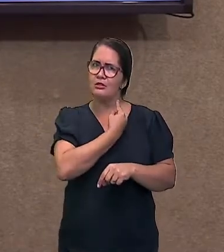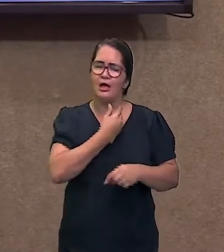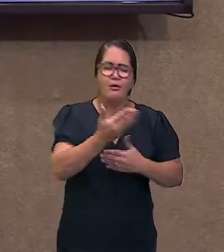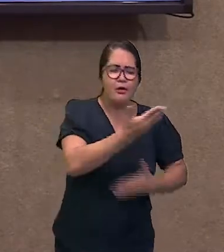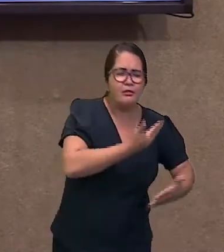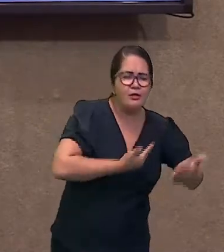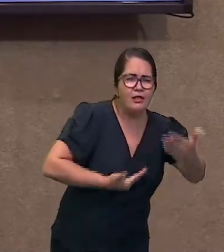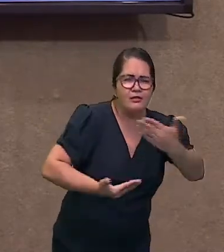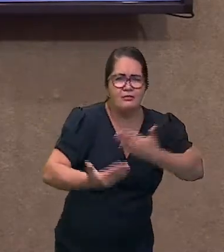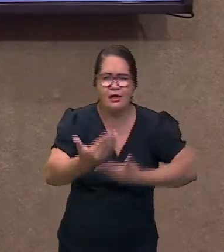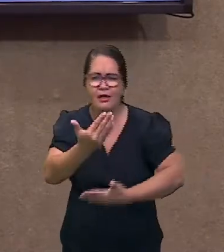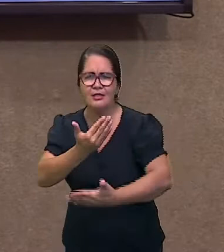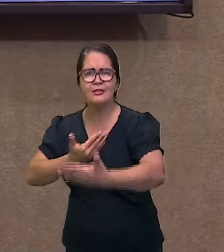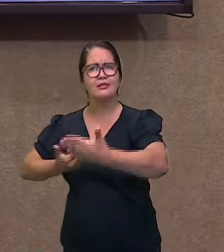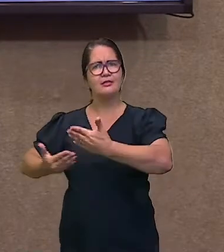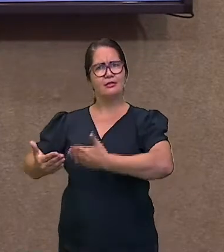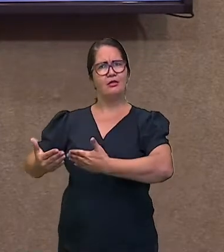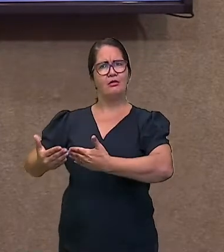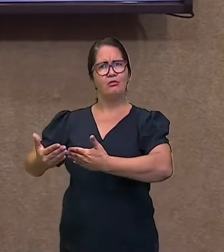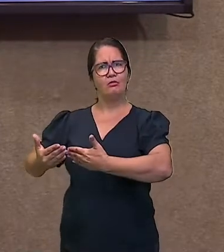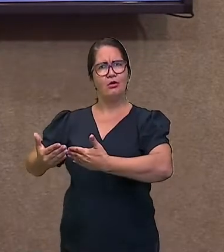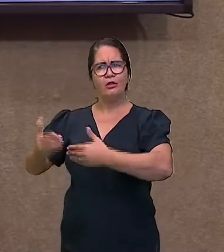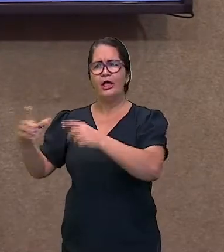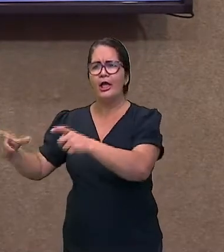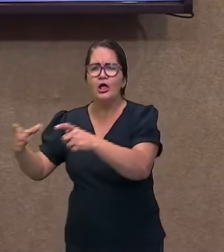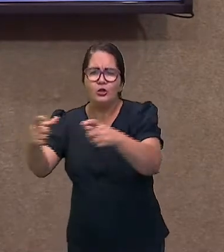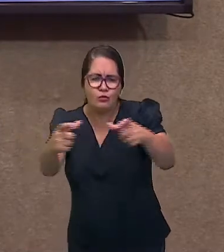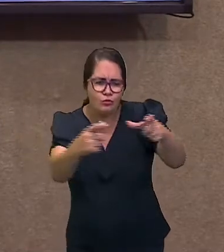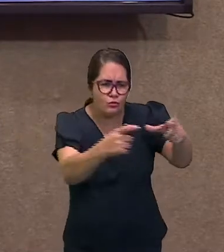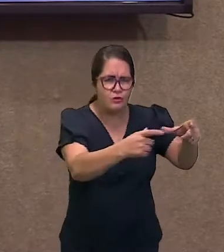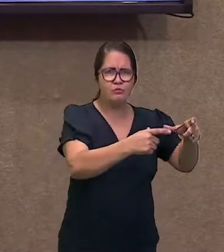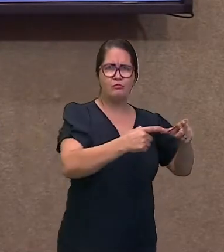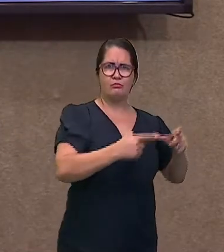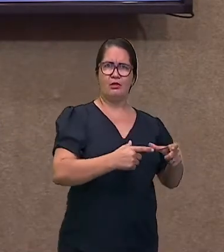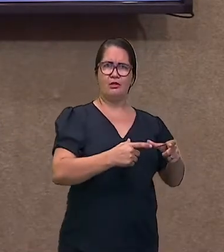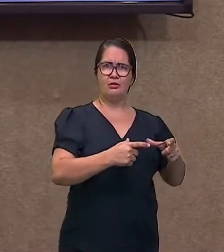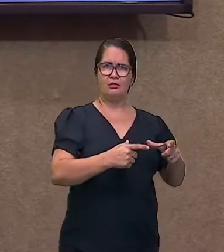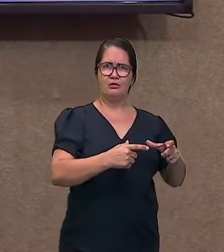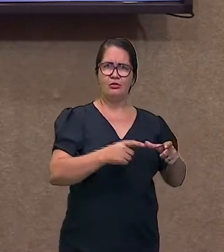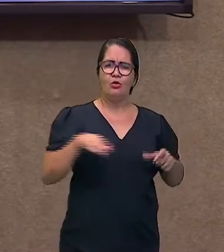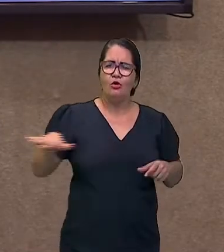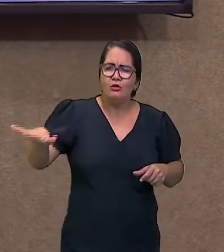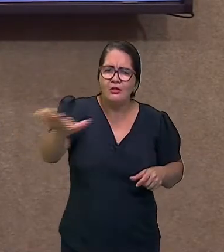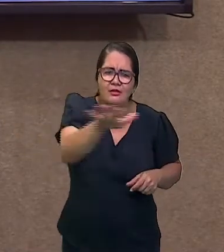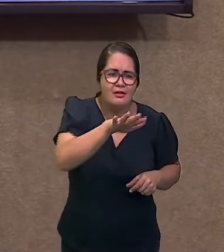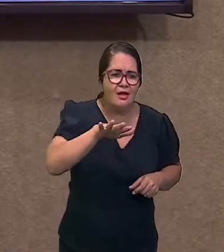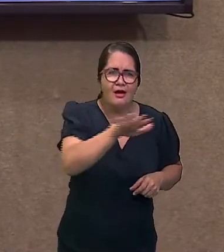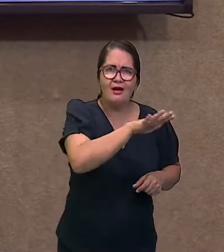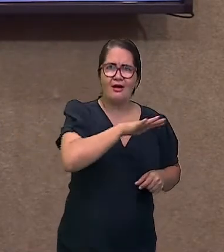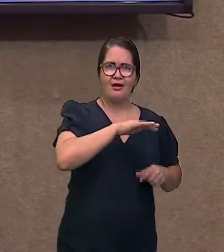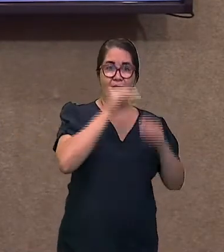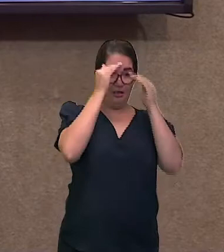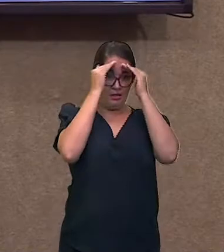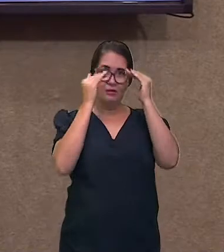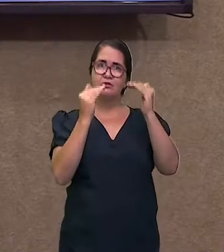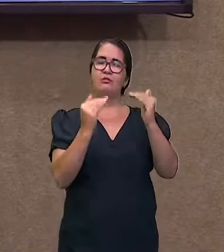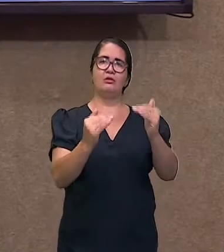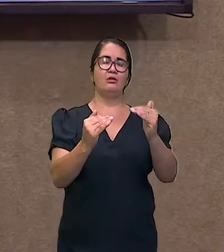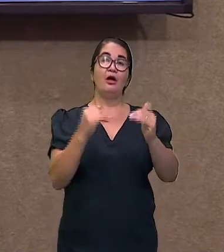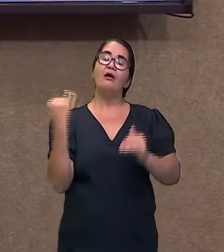eu preservo esse espaço trazendo a conservação dos seres que ali habitam?